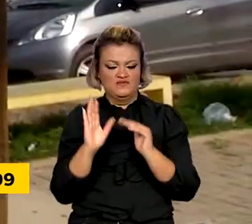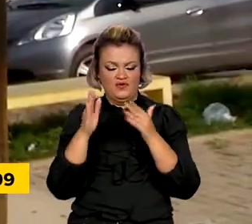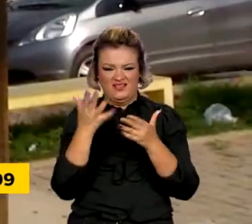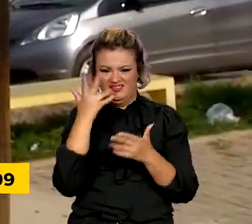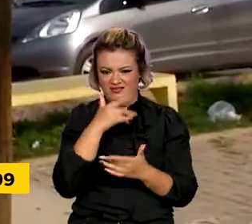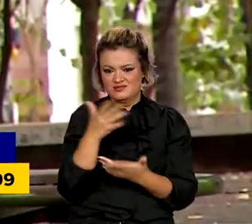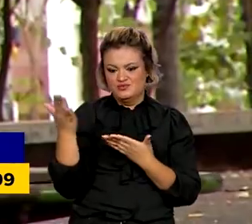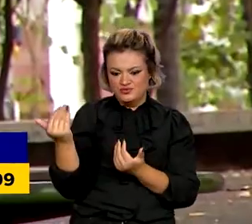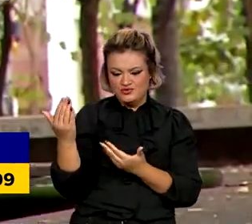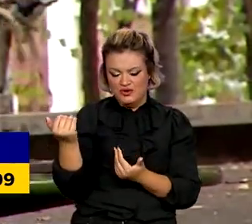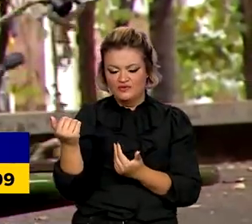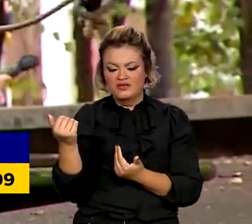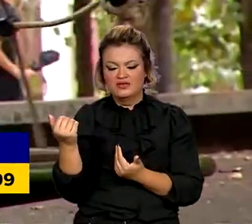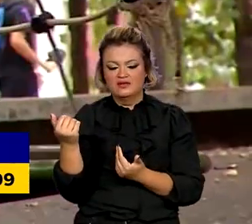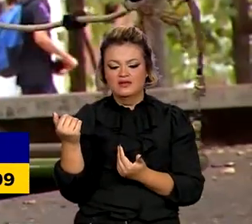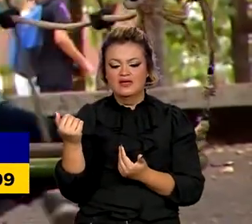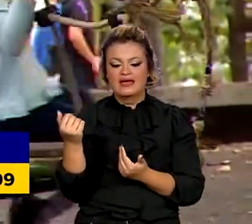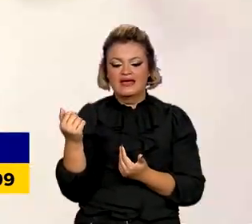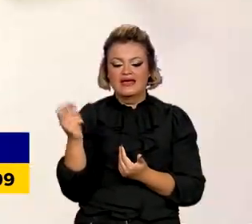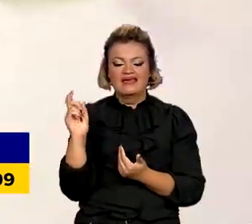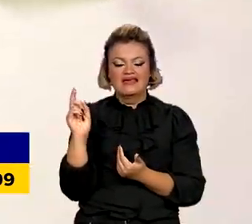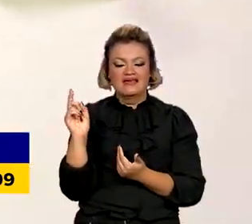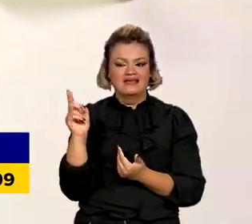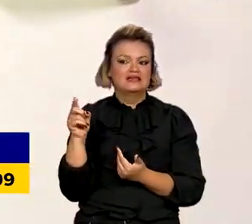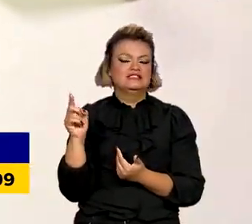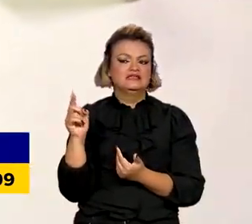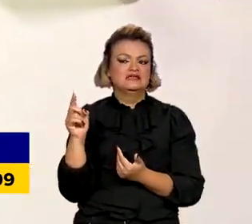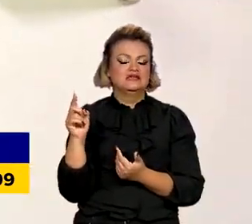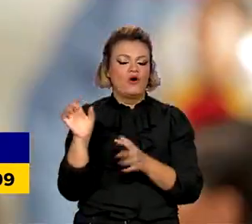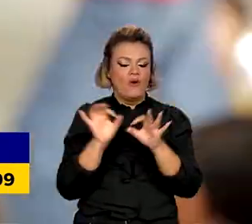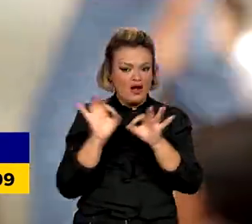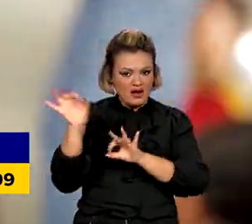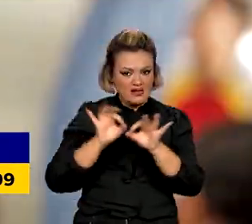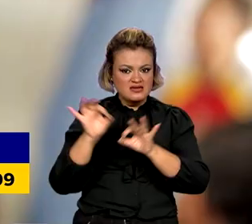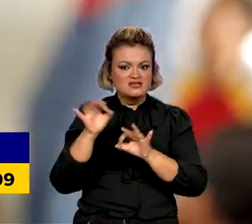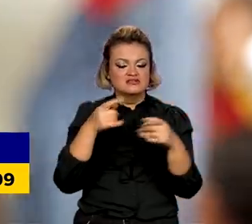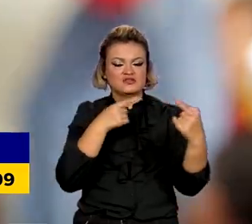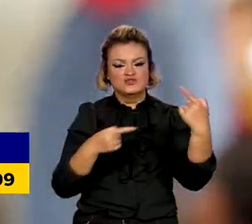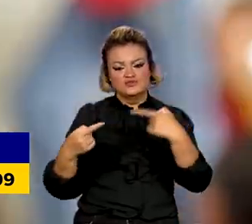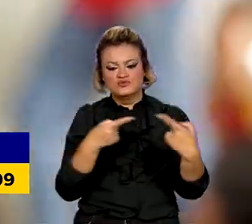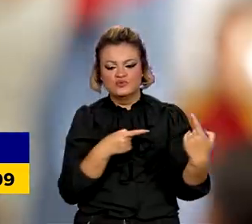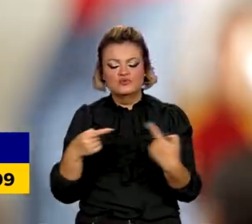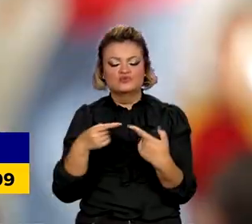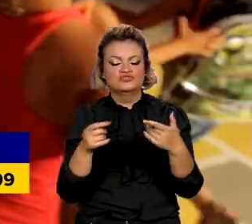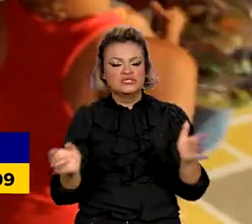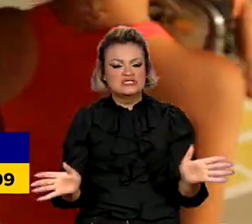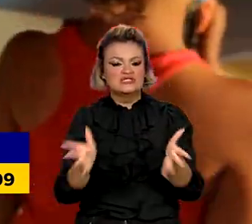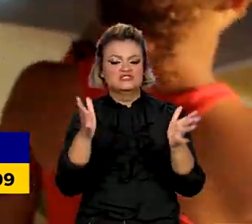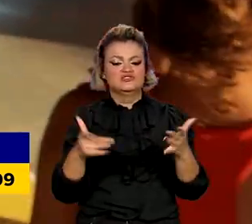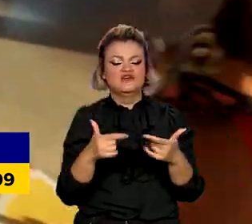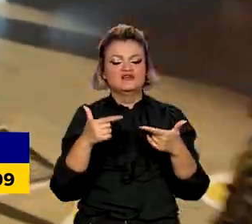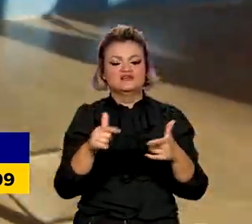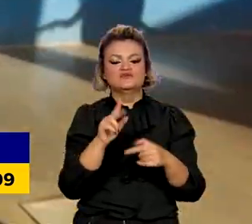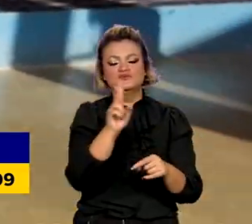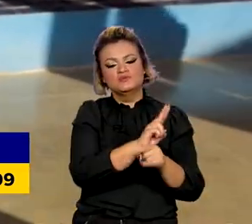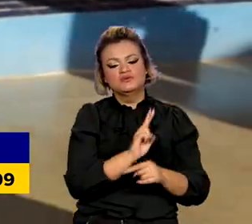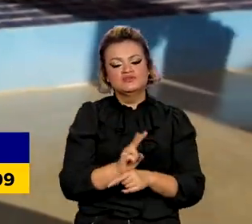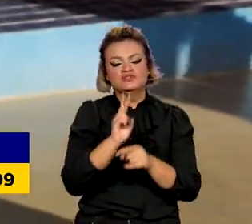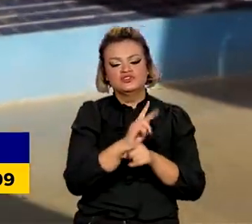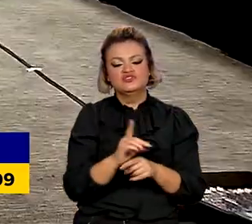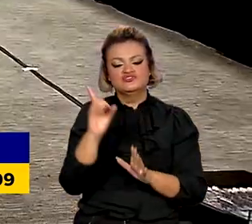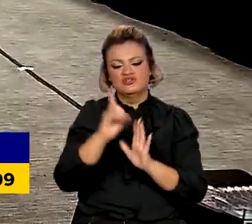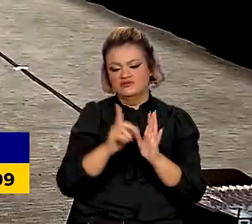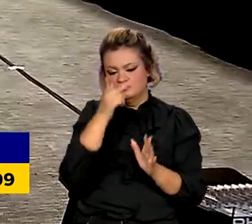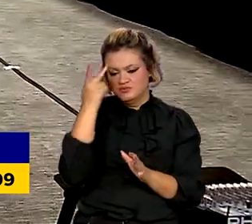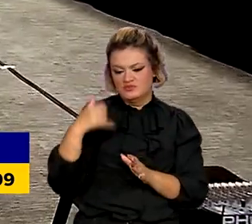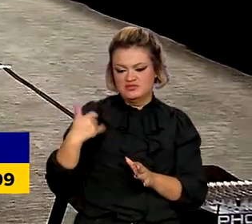da Criança e do Adolescente, Conanda, é responsável por formular, discutir e promover ações de proteção aos direitos de menores.